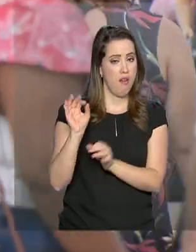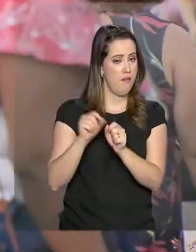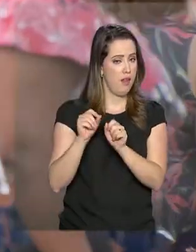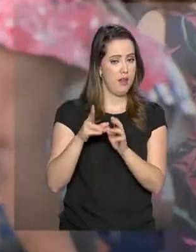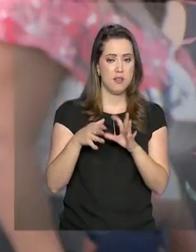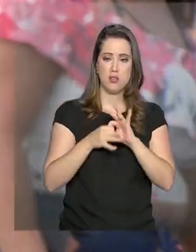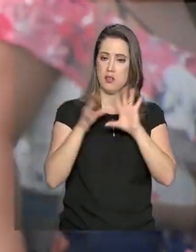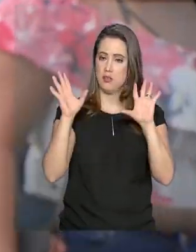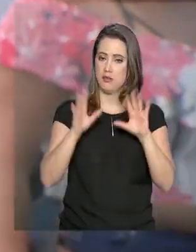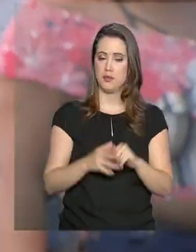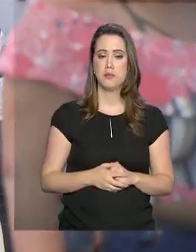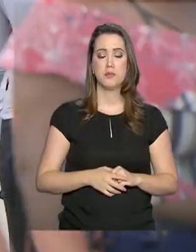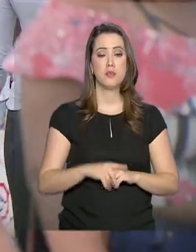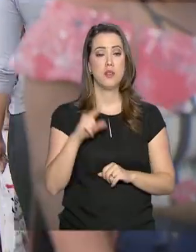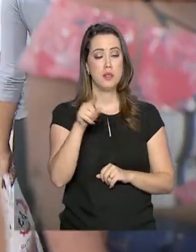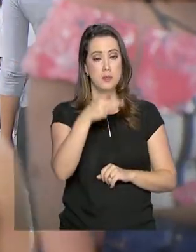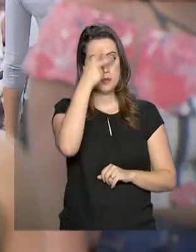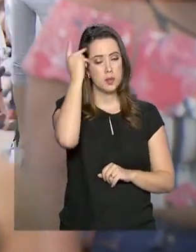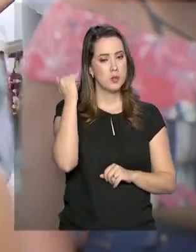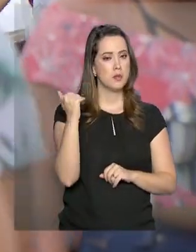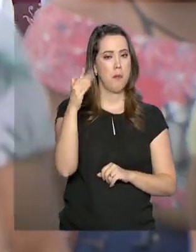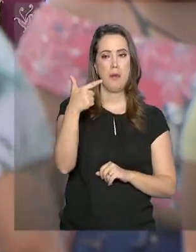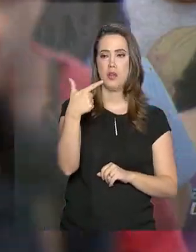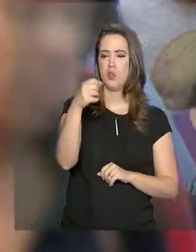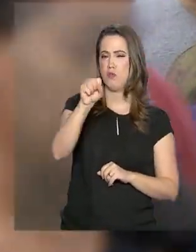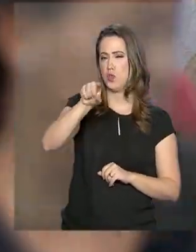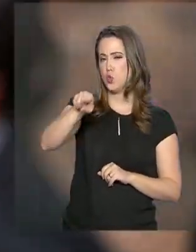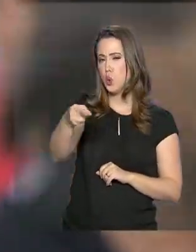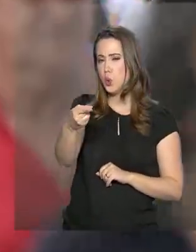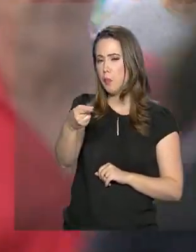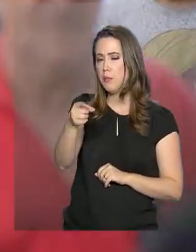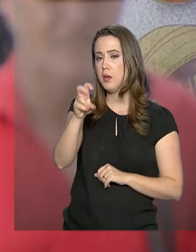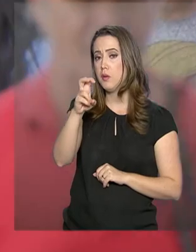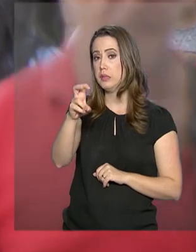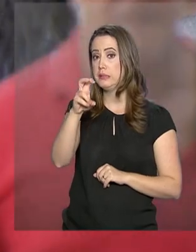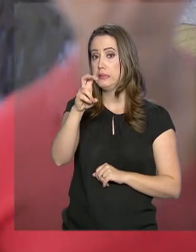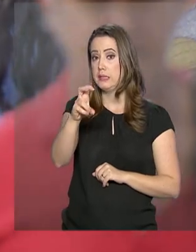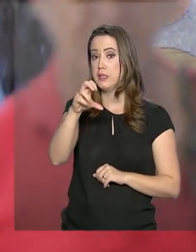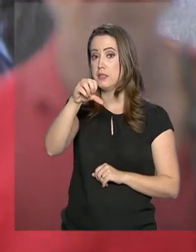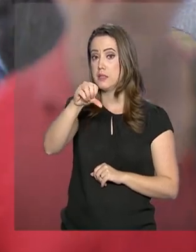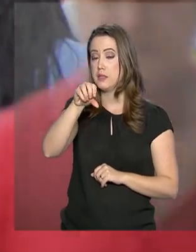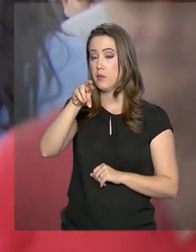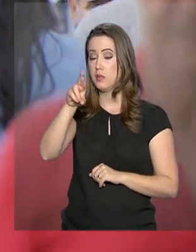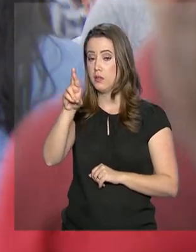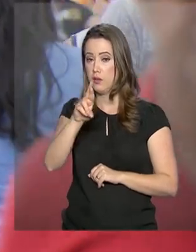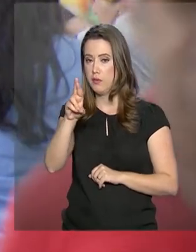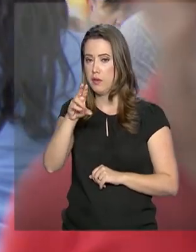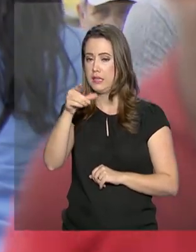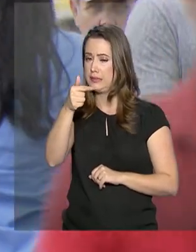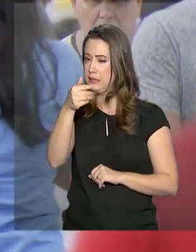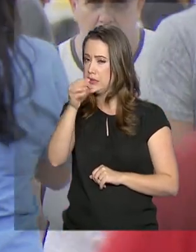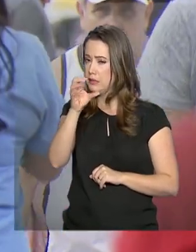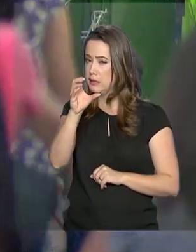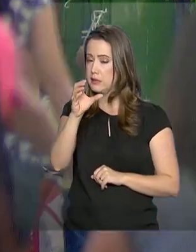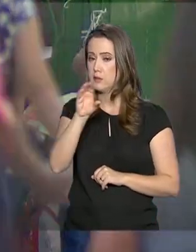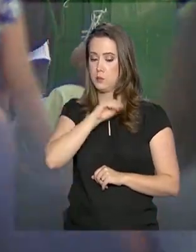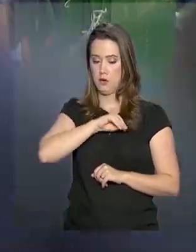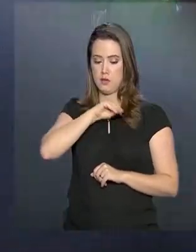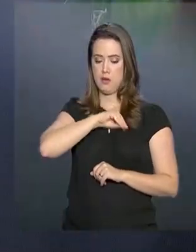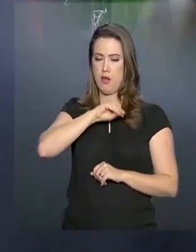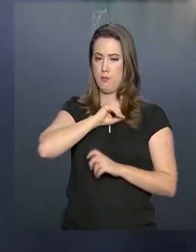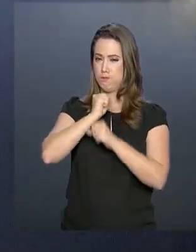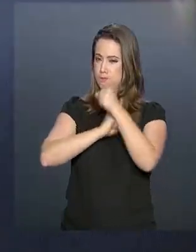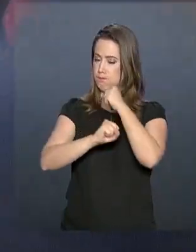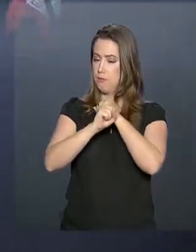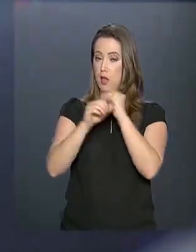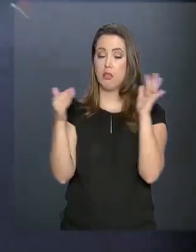Os contribuintes que receberam mais de 28 mil 559 reais e 70 centavos no ano passado têm até